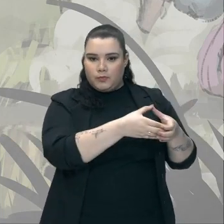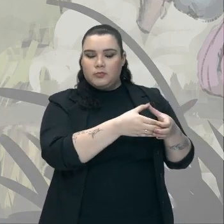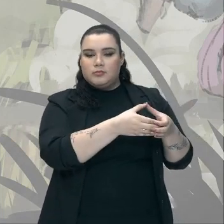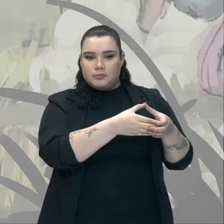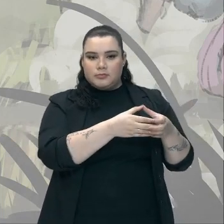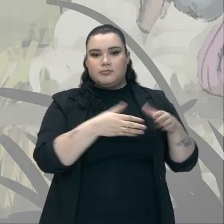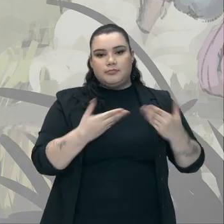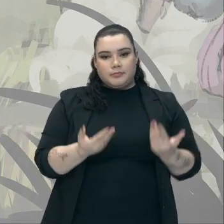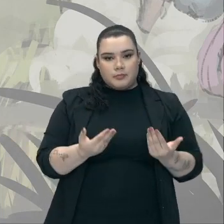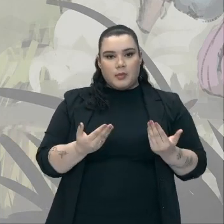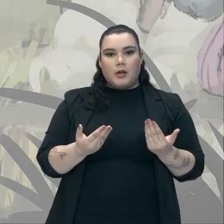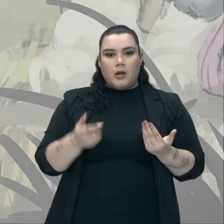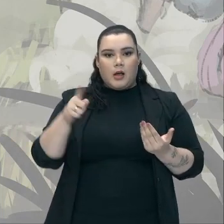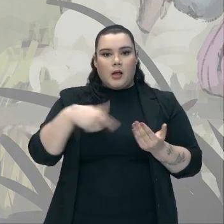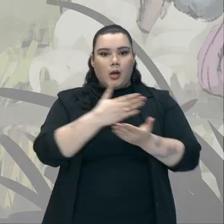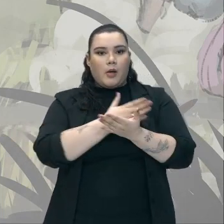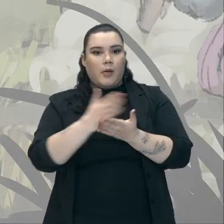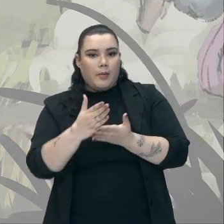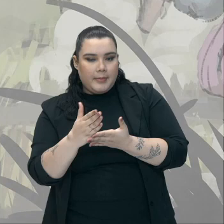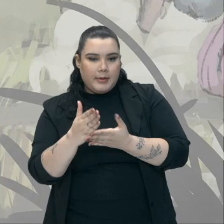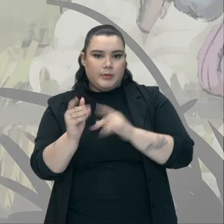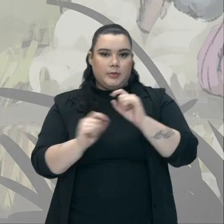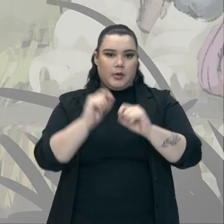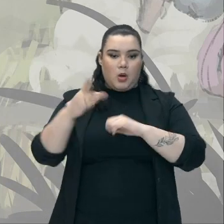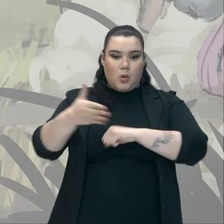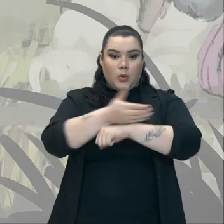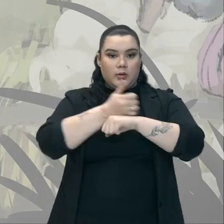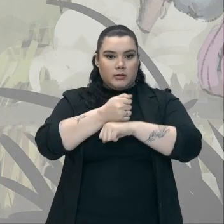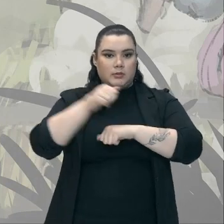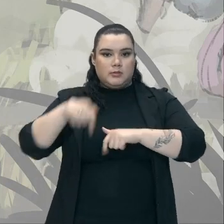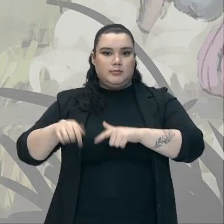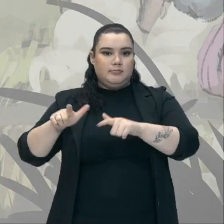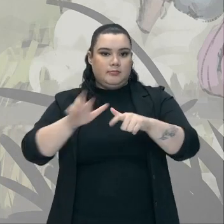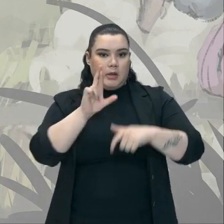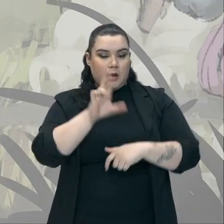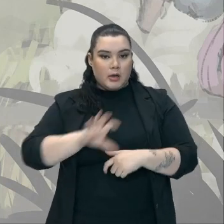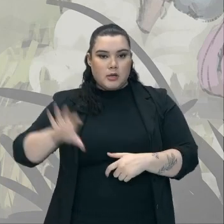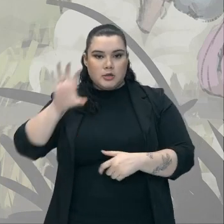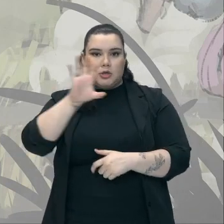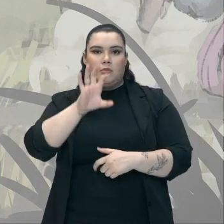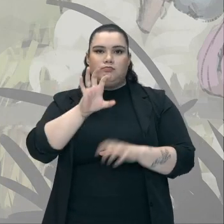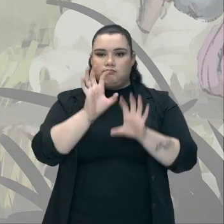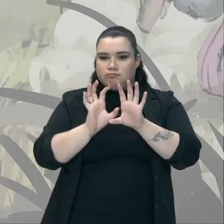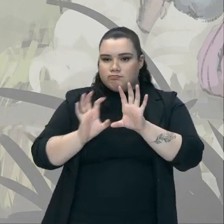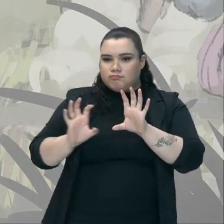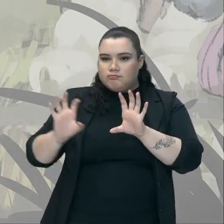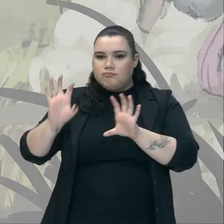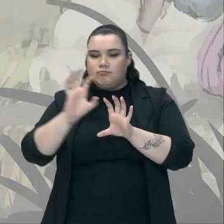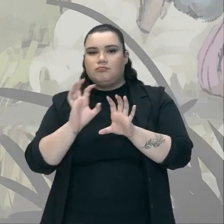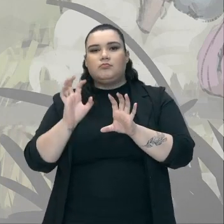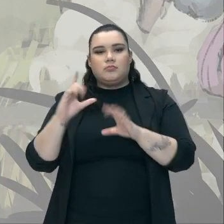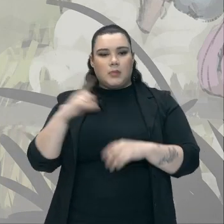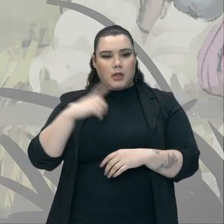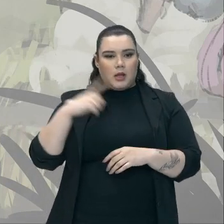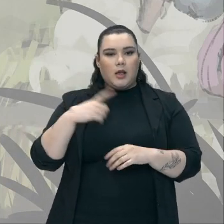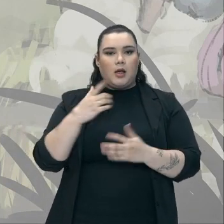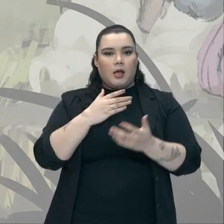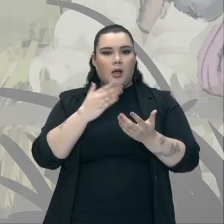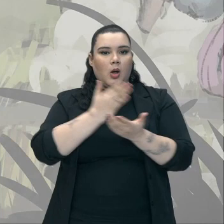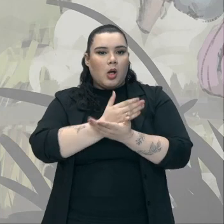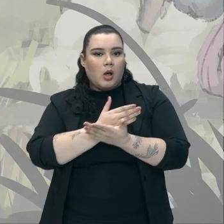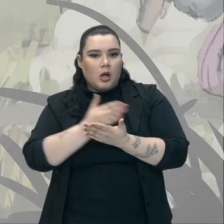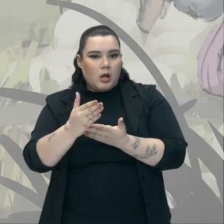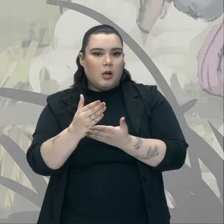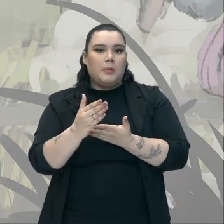Meio que A colonização Dessa região Das regiões Que foram Tinham a predominância Ali da